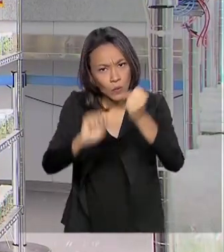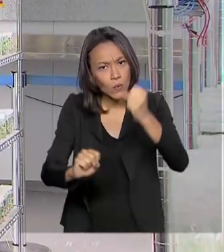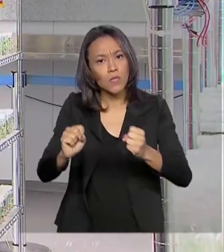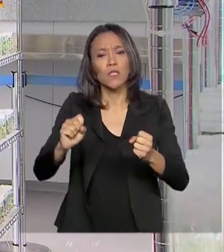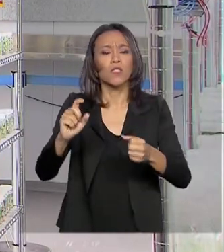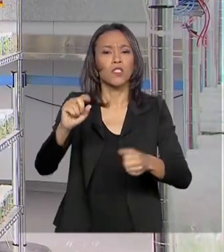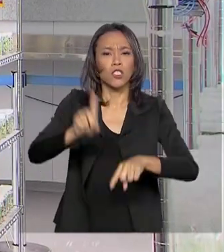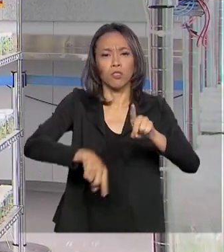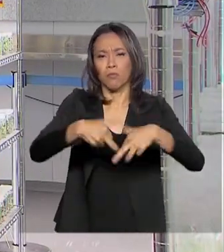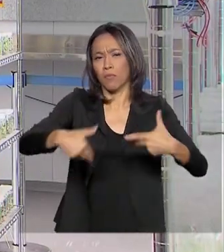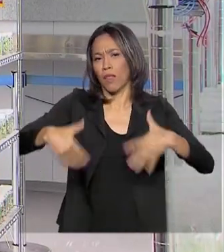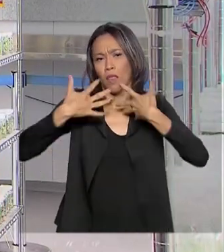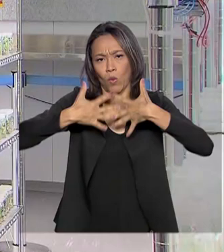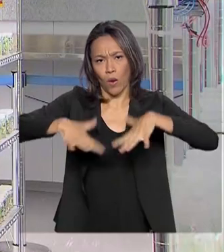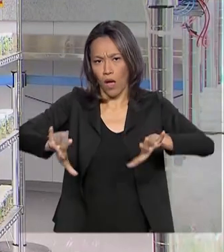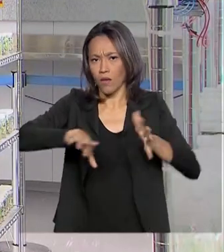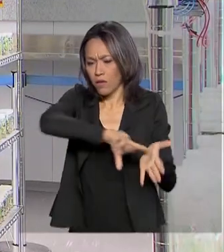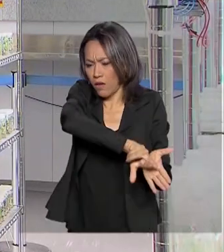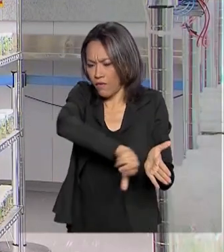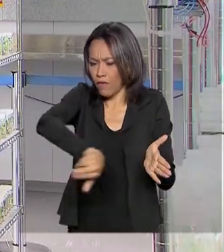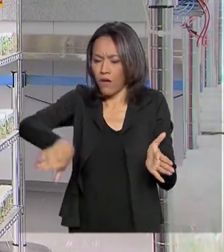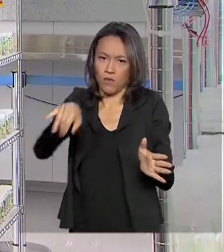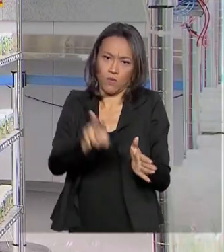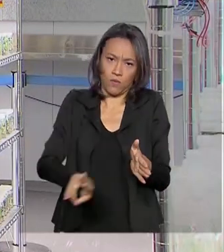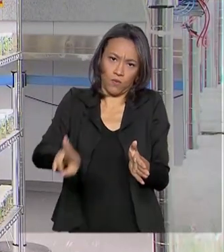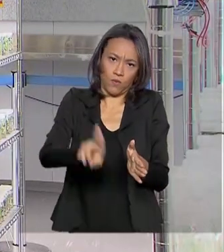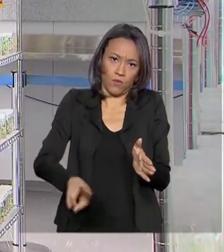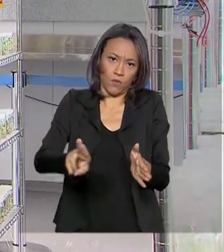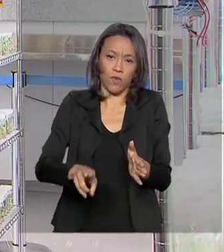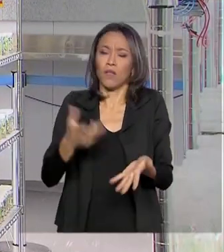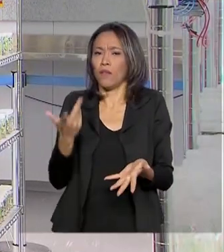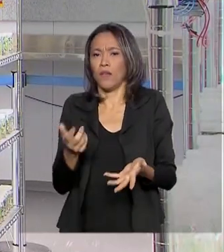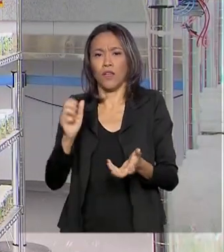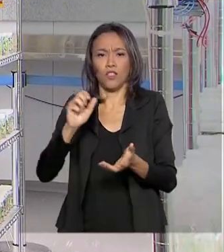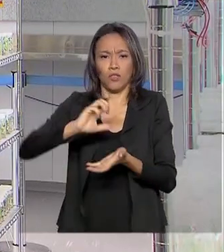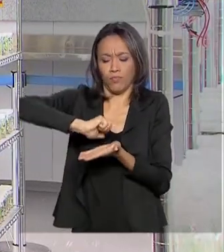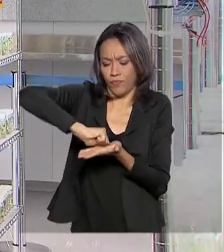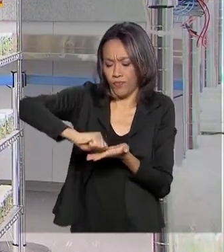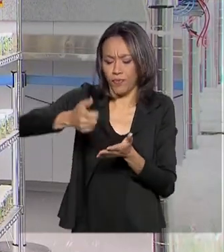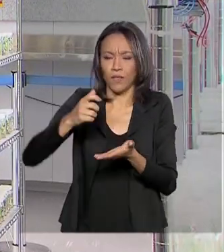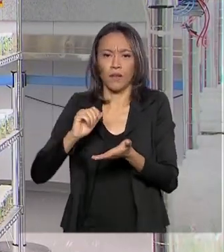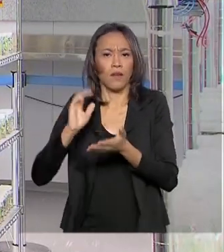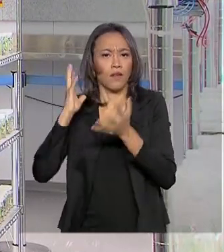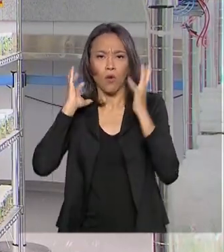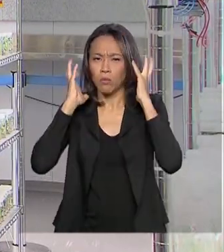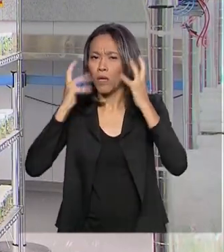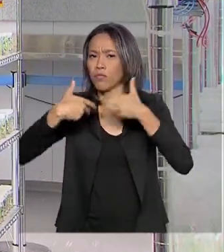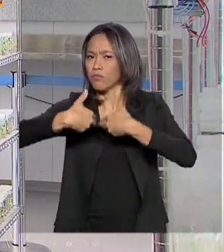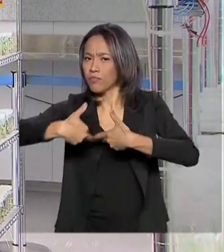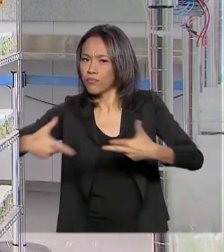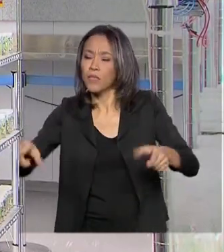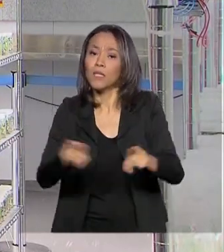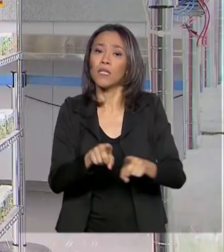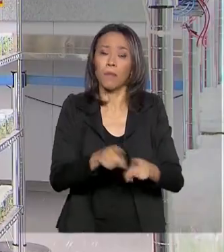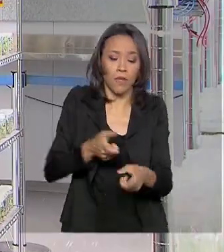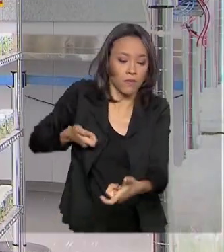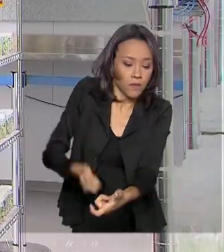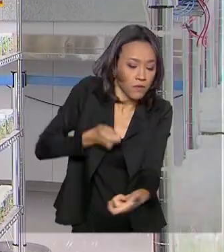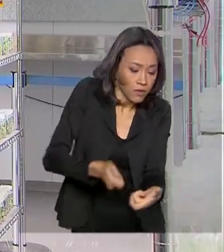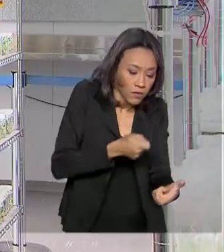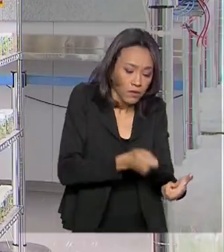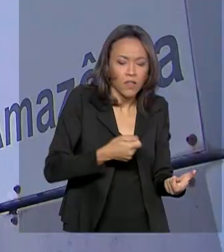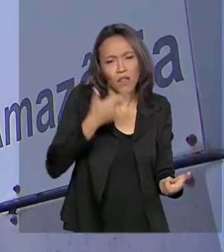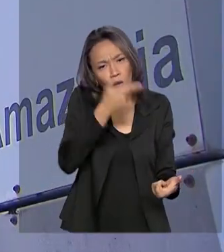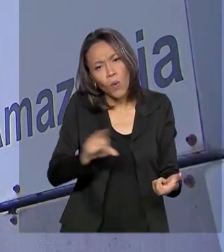naturais em suas mais diversas aplicações, de cosméticos a bioinseticidas para agricultura, entre muitos outros